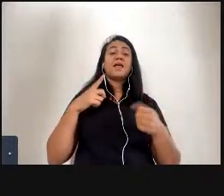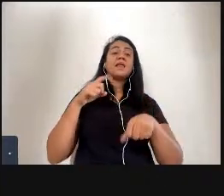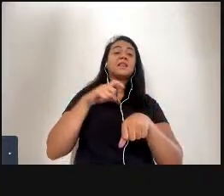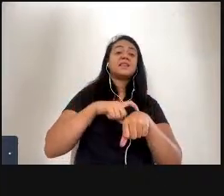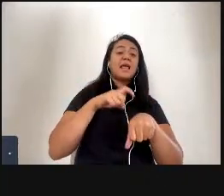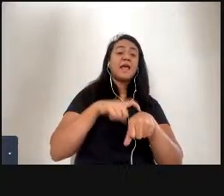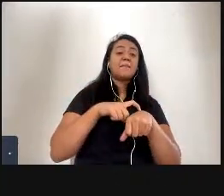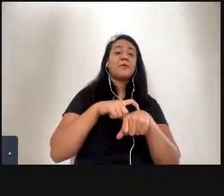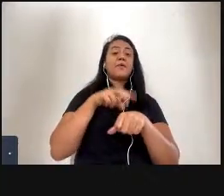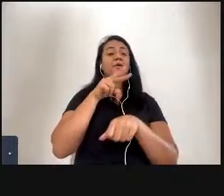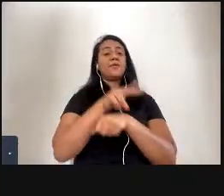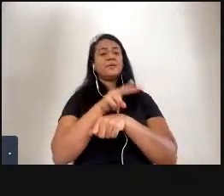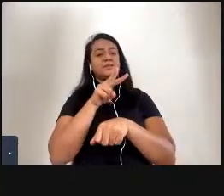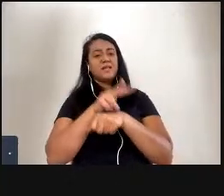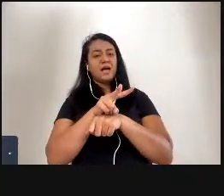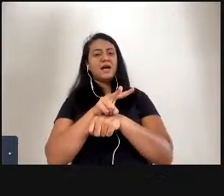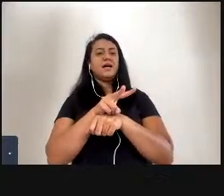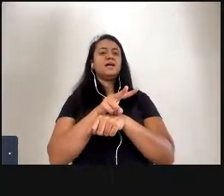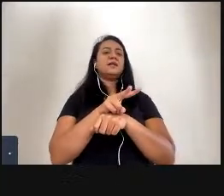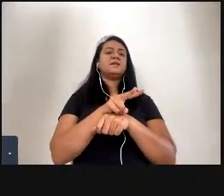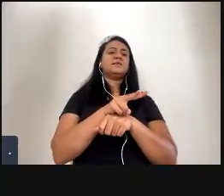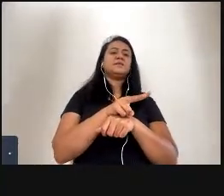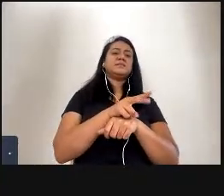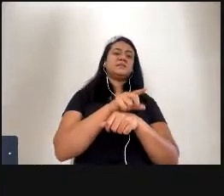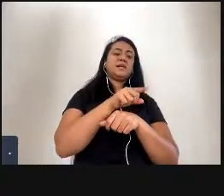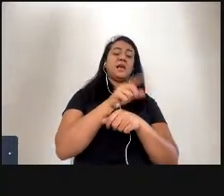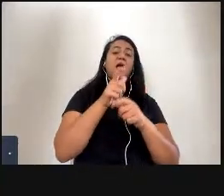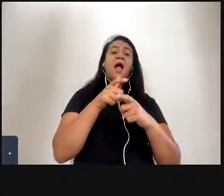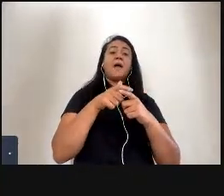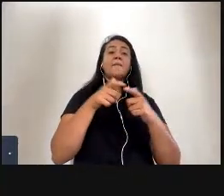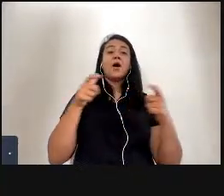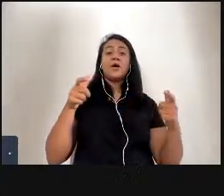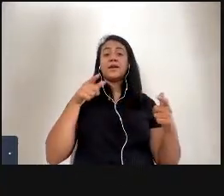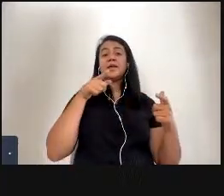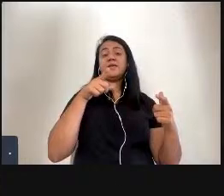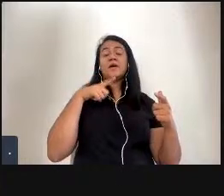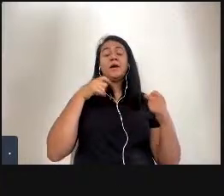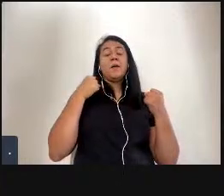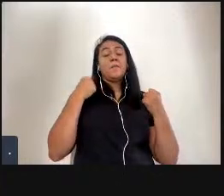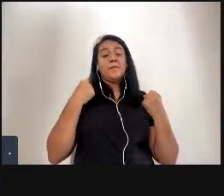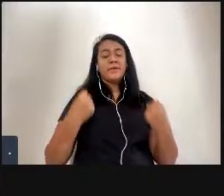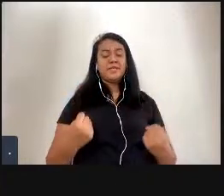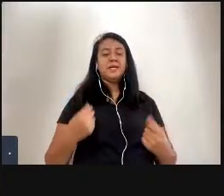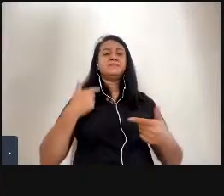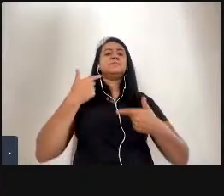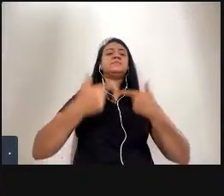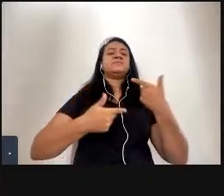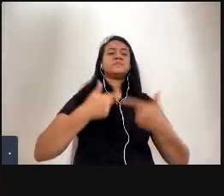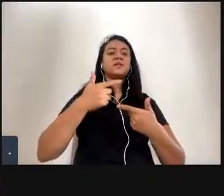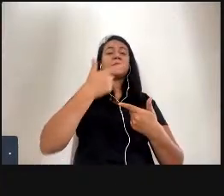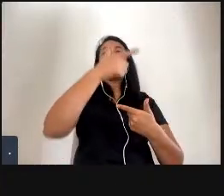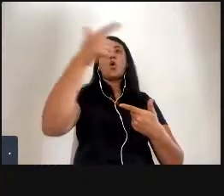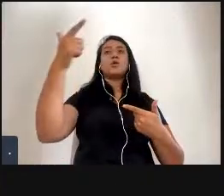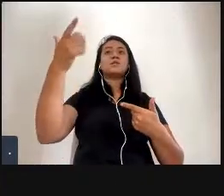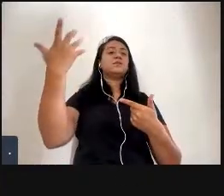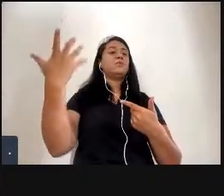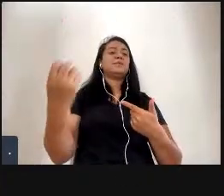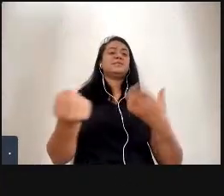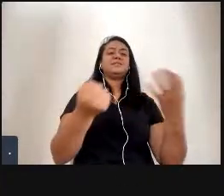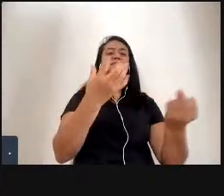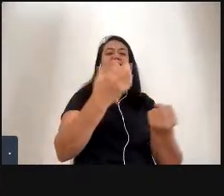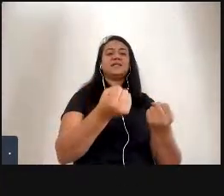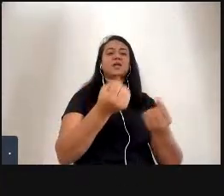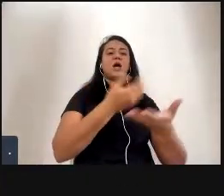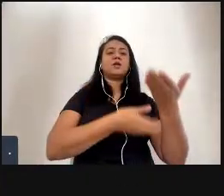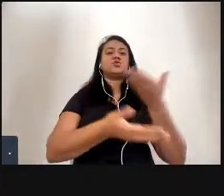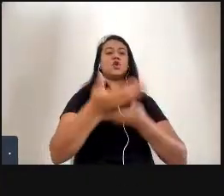dedicação, e aí esses sujeitos que são delegados a isso ficam sobrecarregados, porque outros sujeitos não querem se relacionar com isso. A ideia